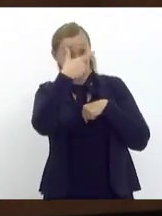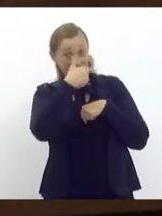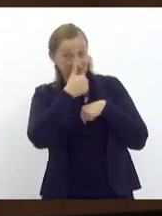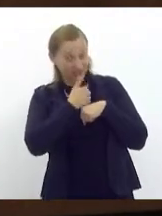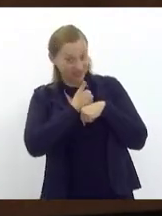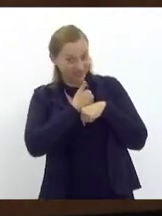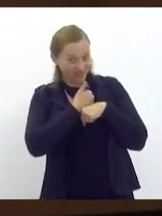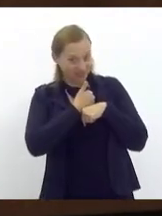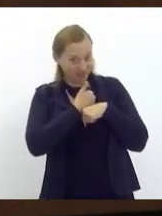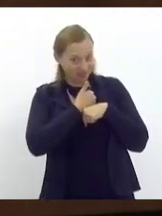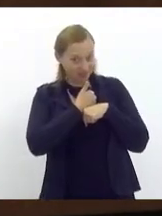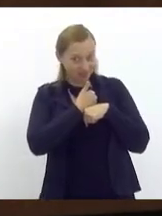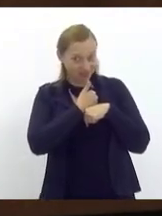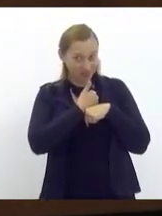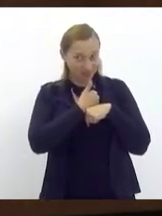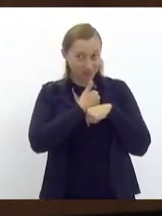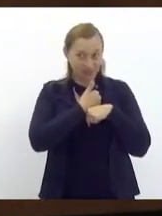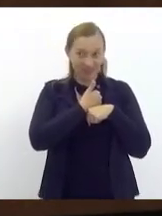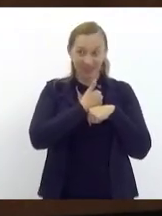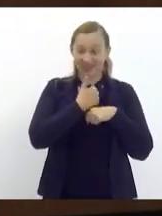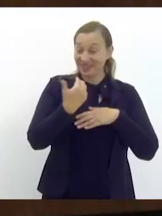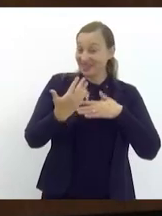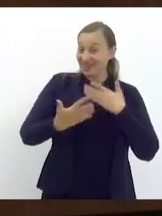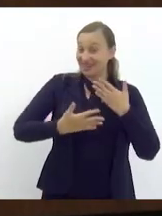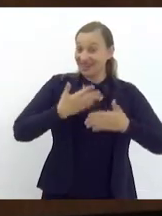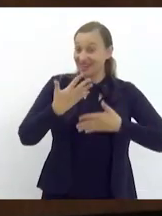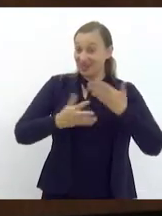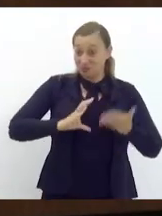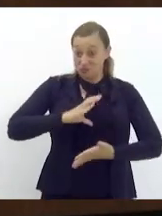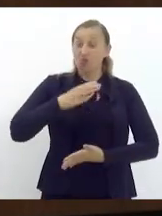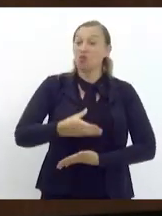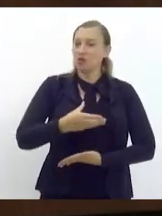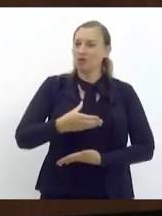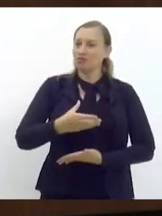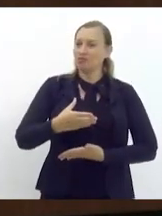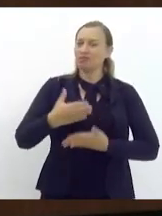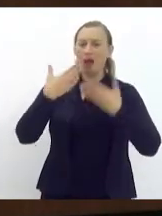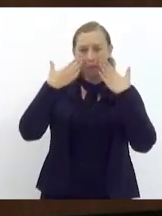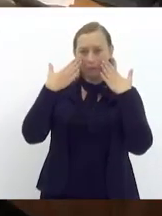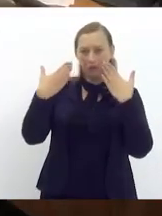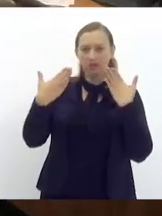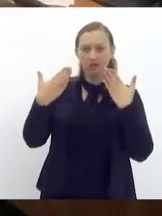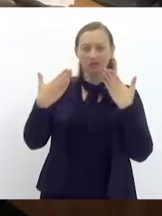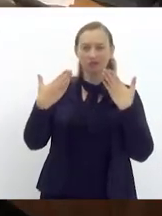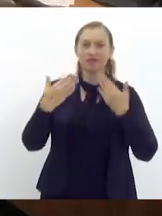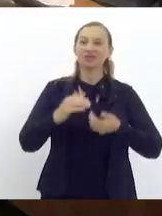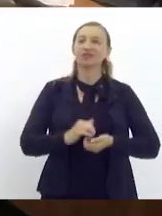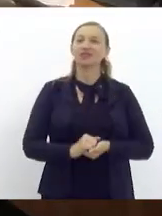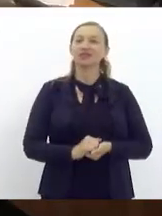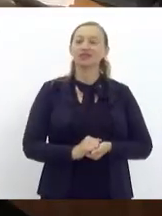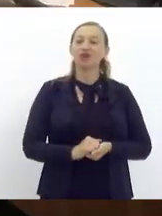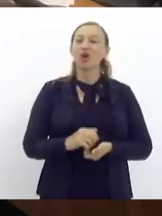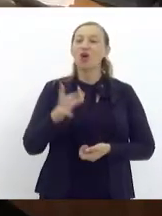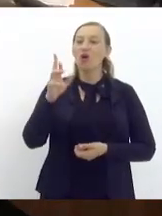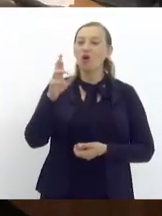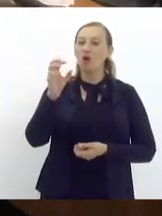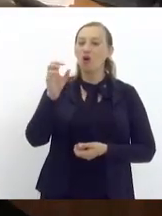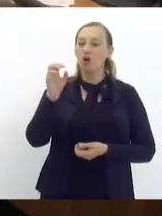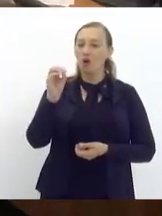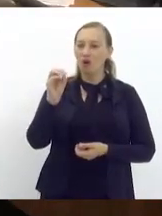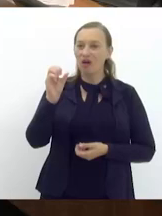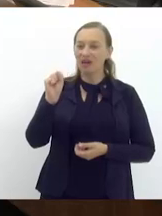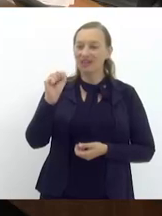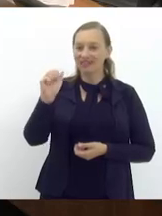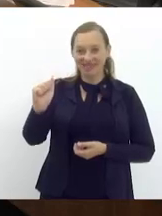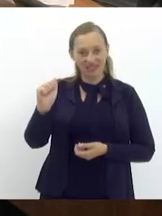altiva e cheia de garra e se apresentou como sendo Rosa Fernandes,